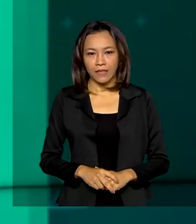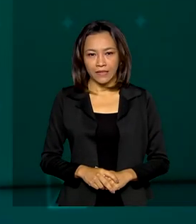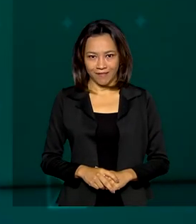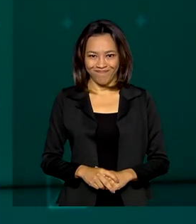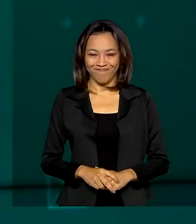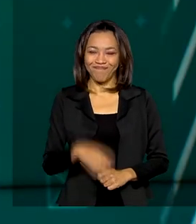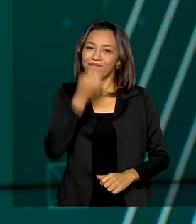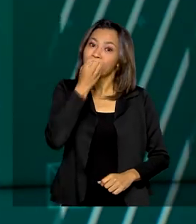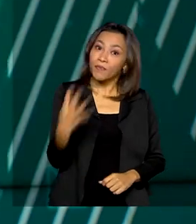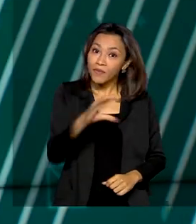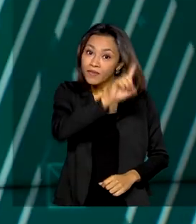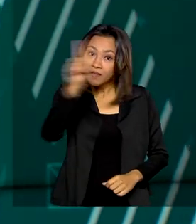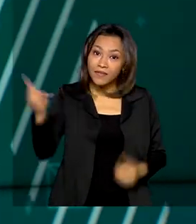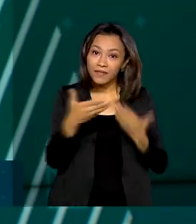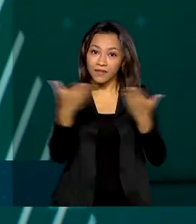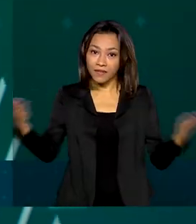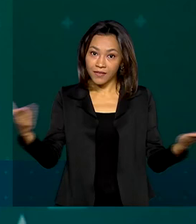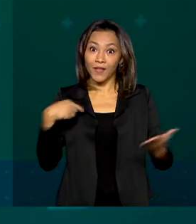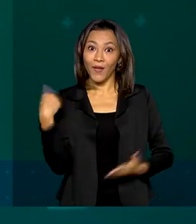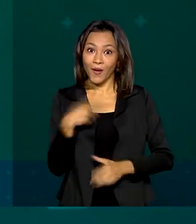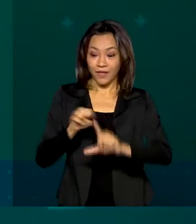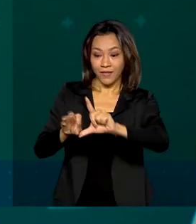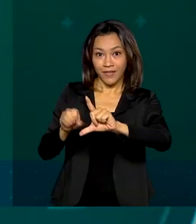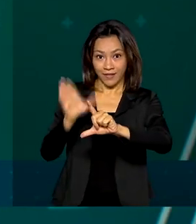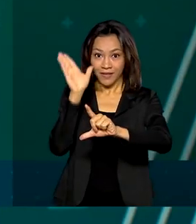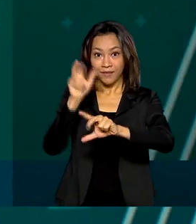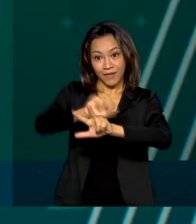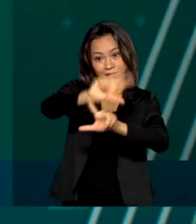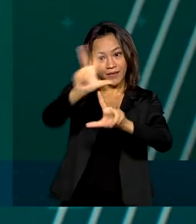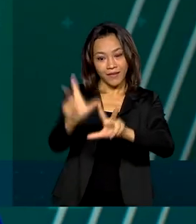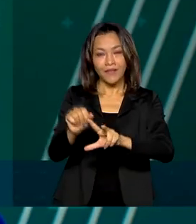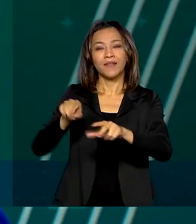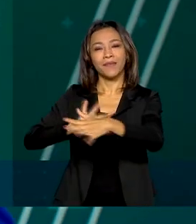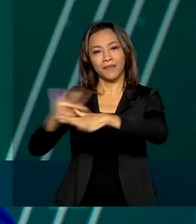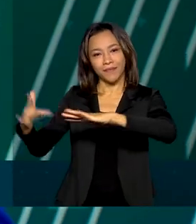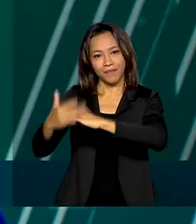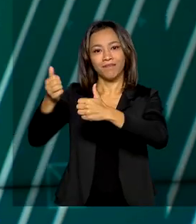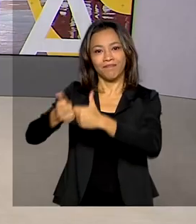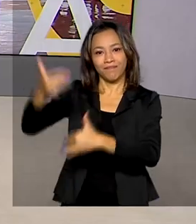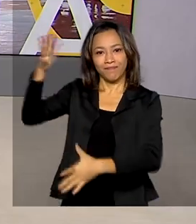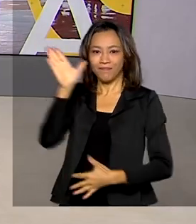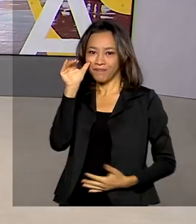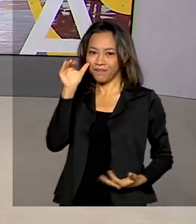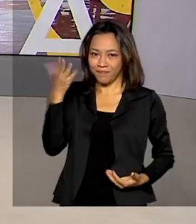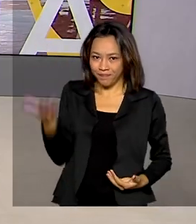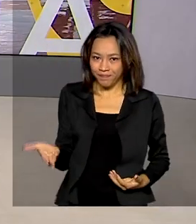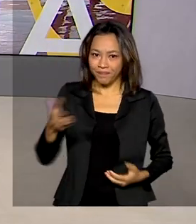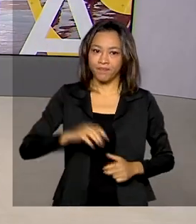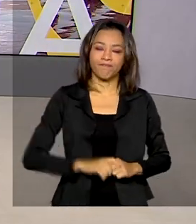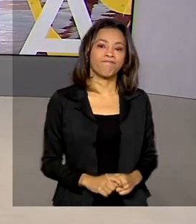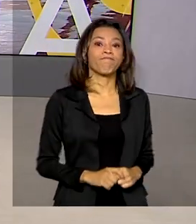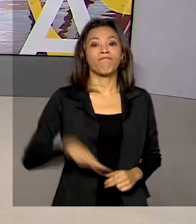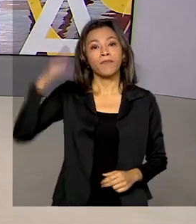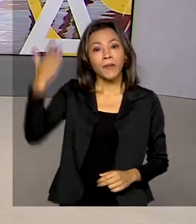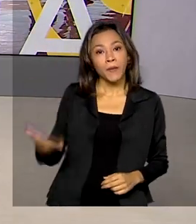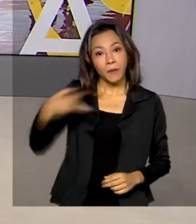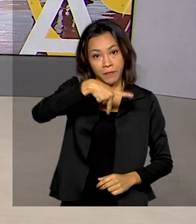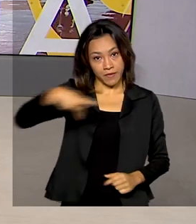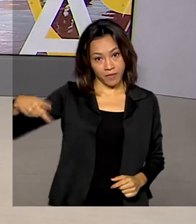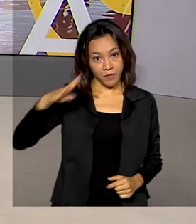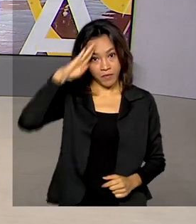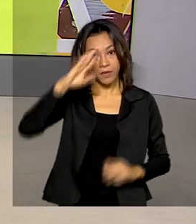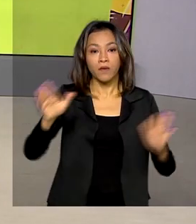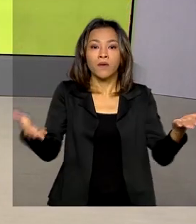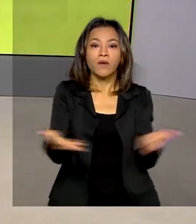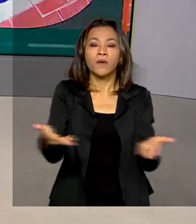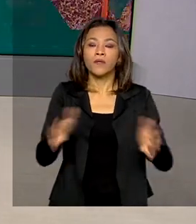Bom dia para você, estamos ao vivo pela TV Brasil e também redes sociais. O presidente Jair Bolsonaro participa